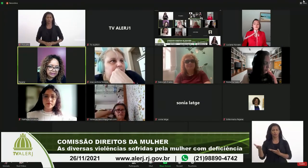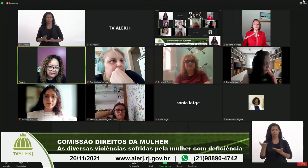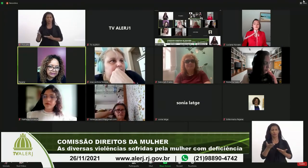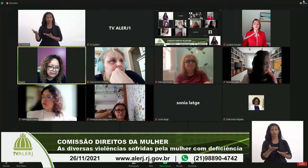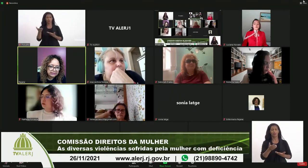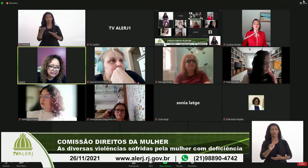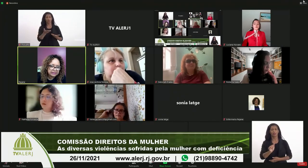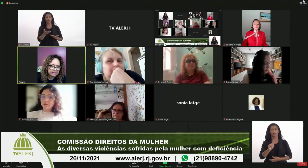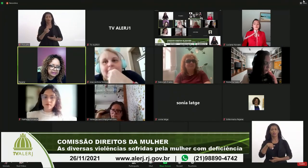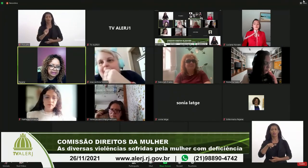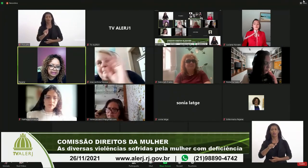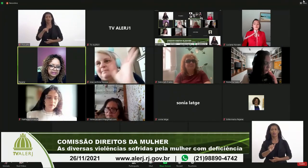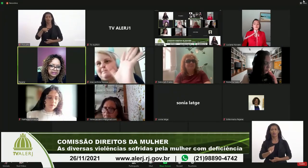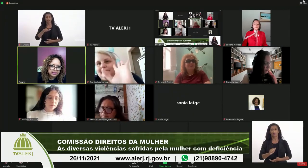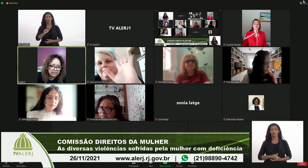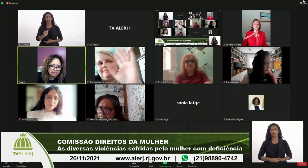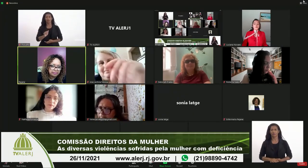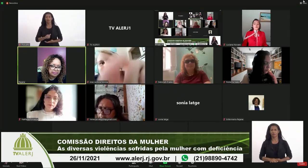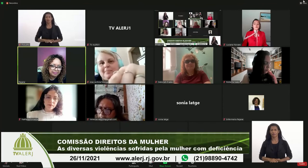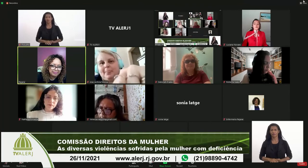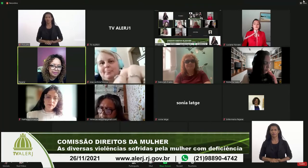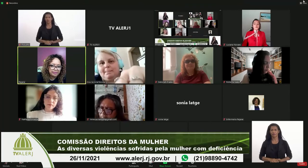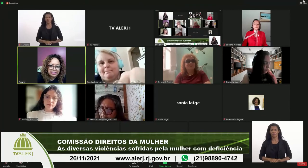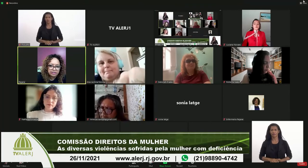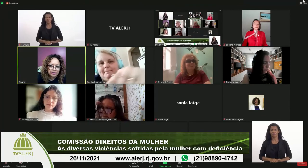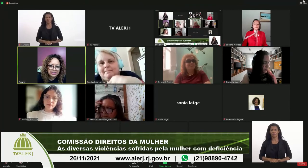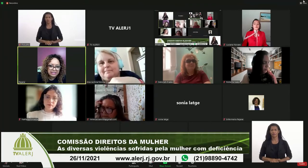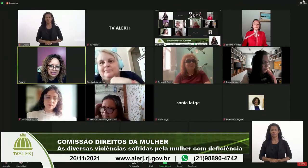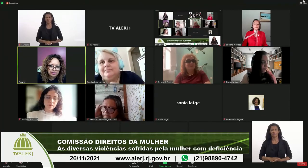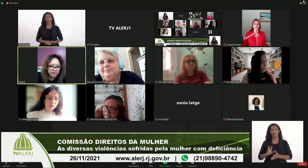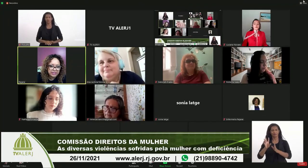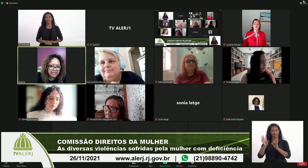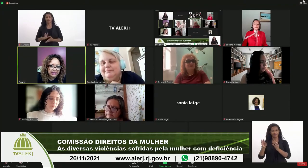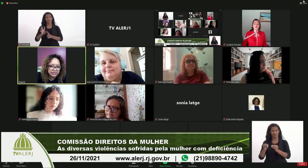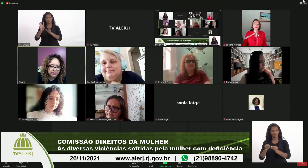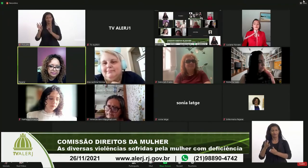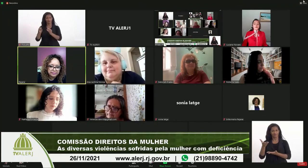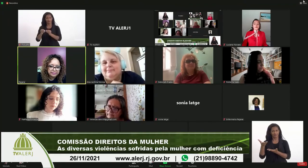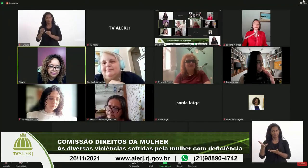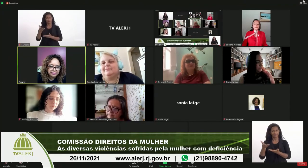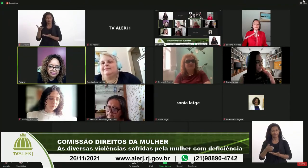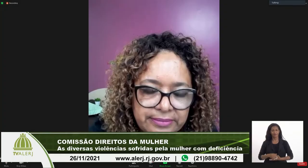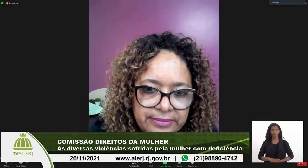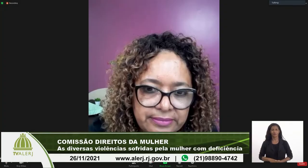para a Ana, Ana Letícia, para fazer as considerações finais.